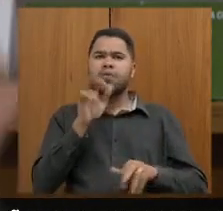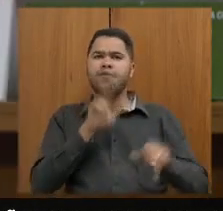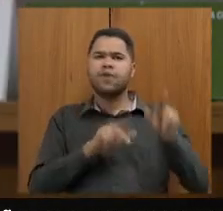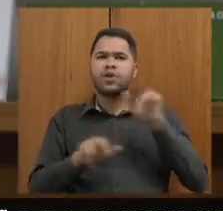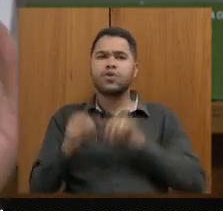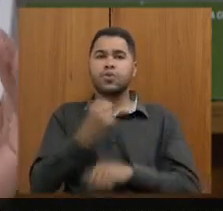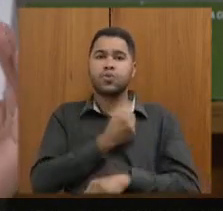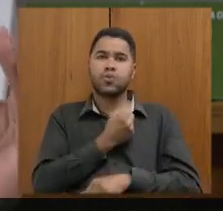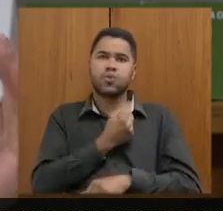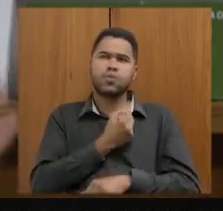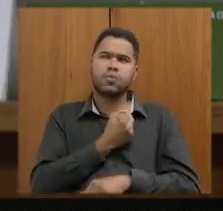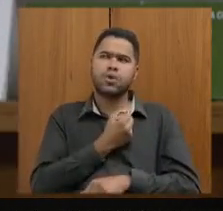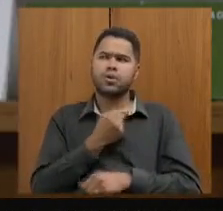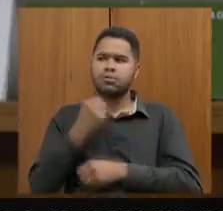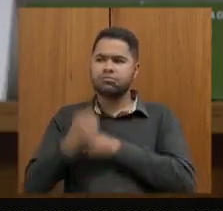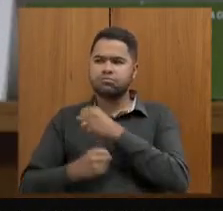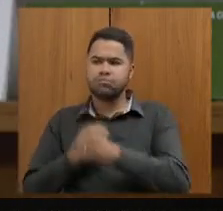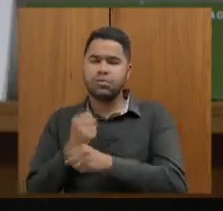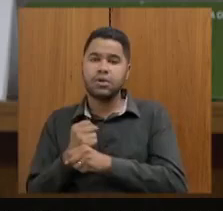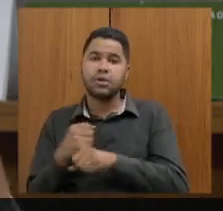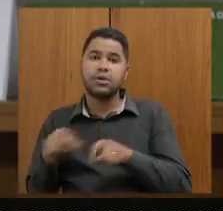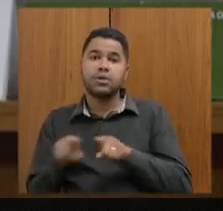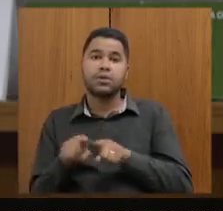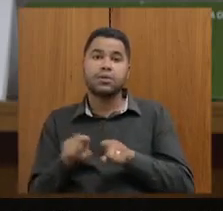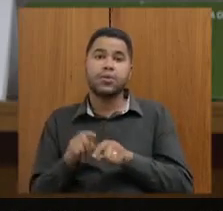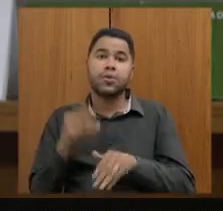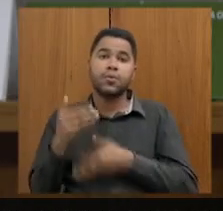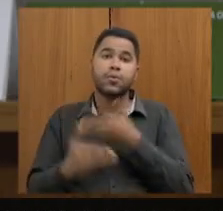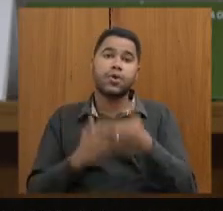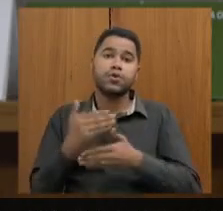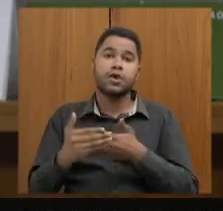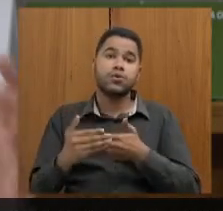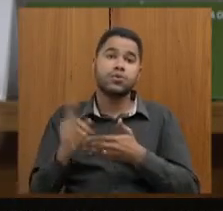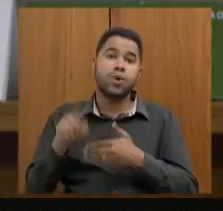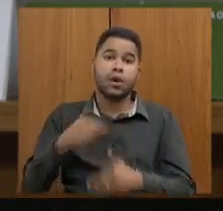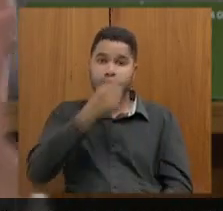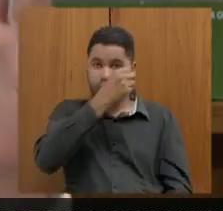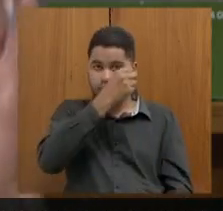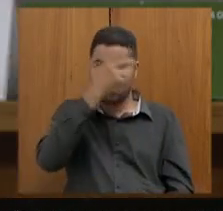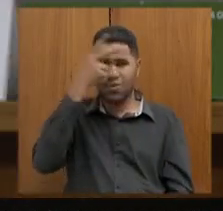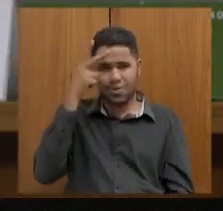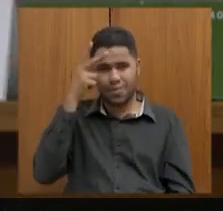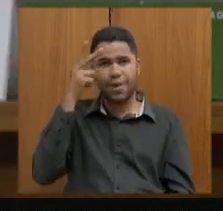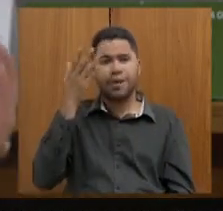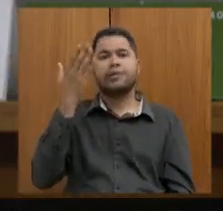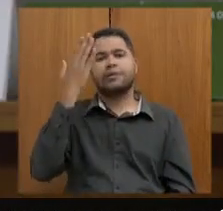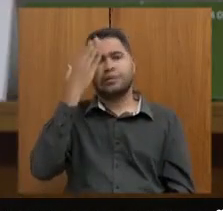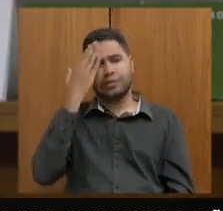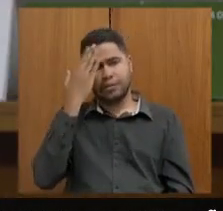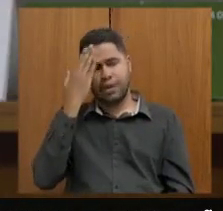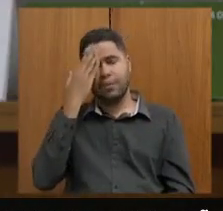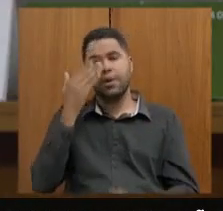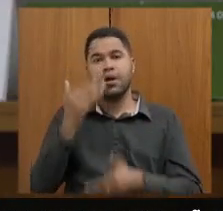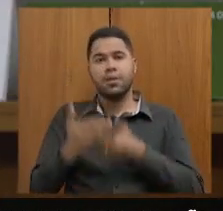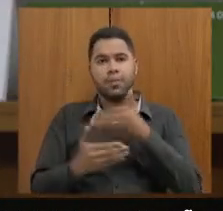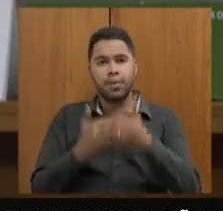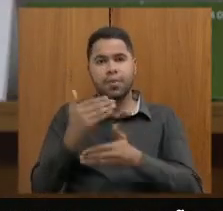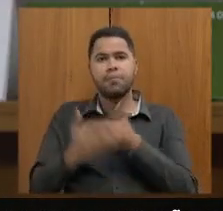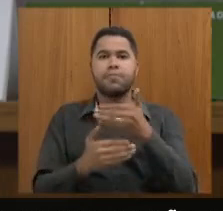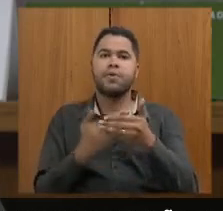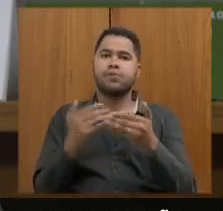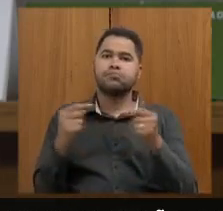de escolas de um ano para outro também diz respeito ao processo de municipalização que a senhora sabe que a gente fez uma evolução bastante